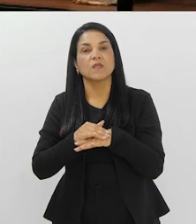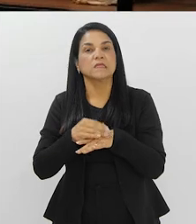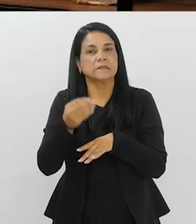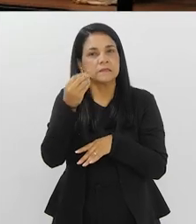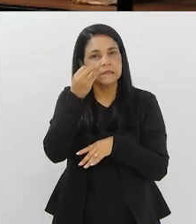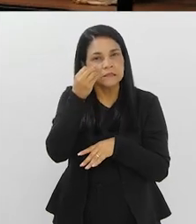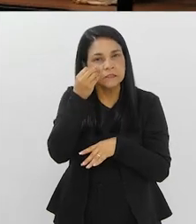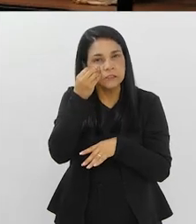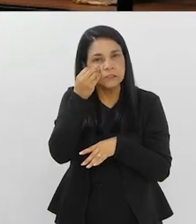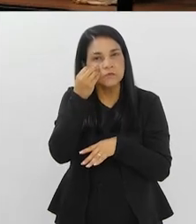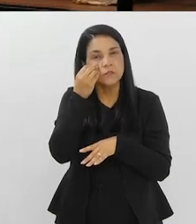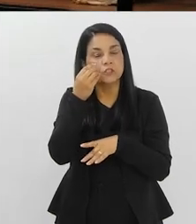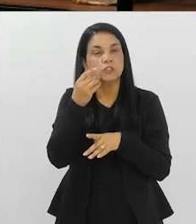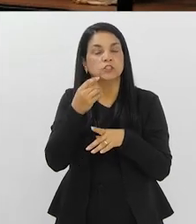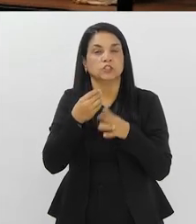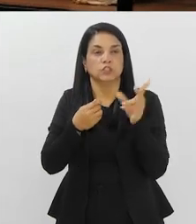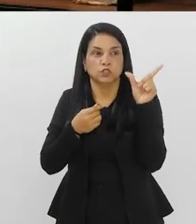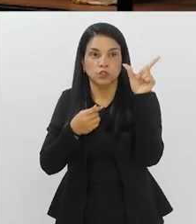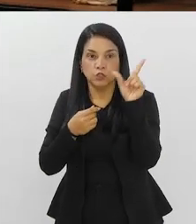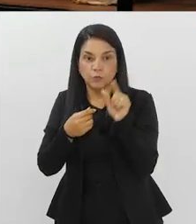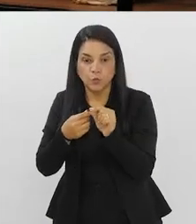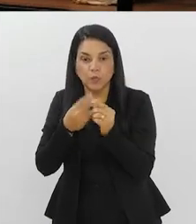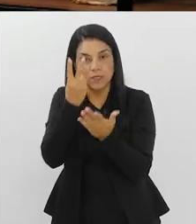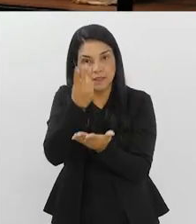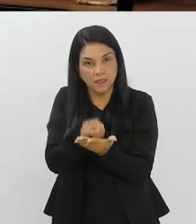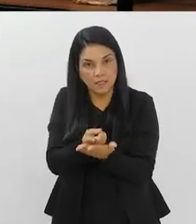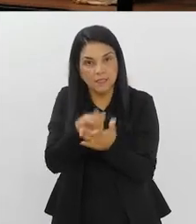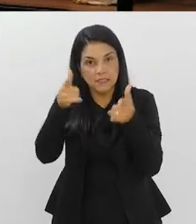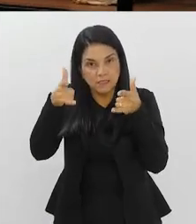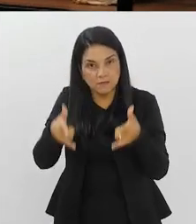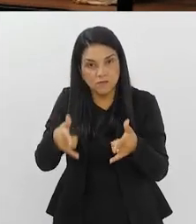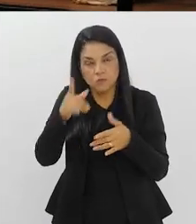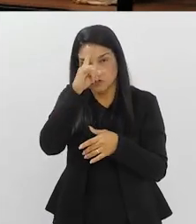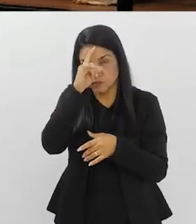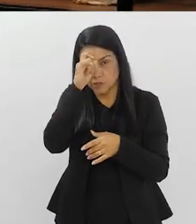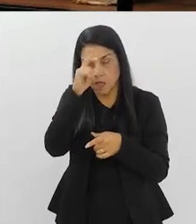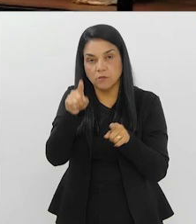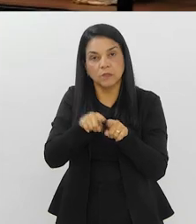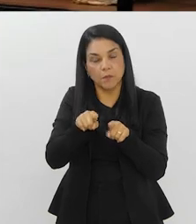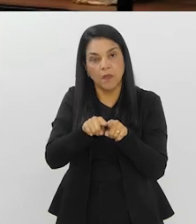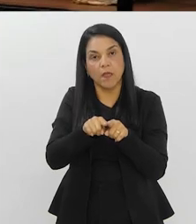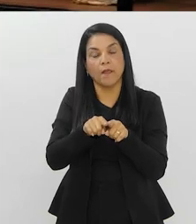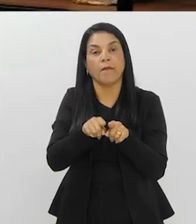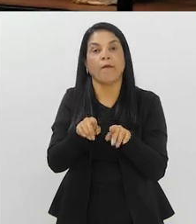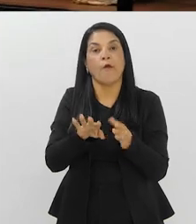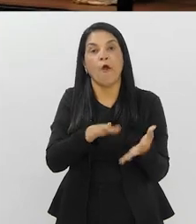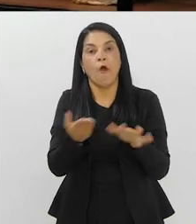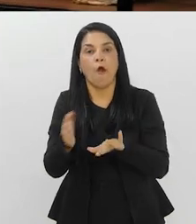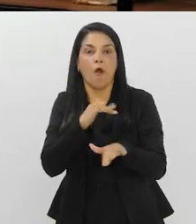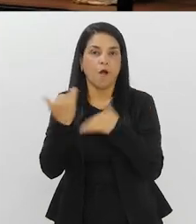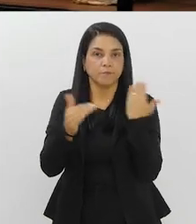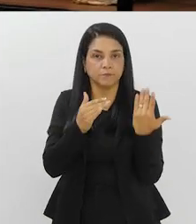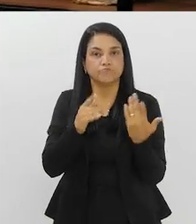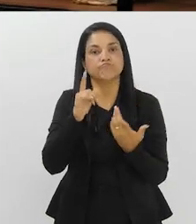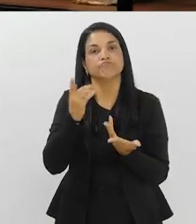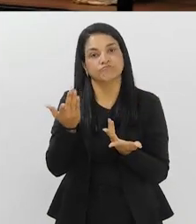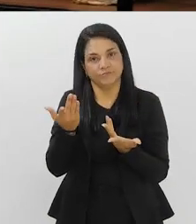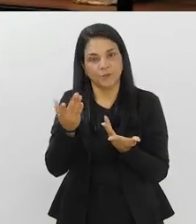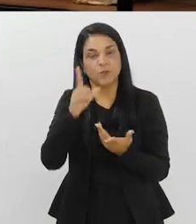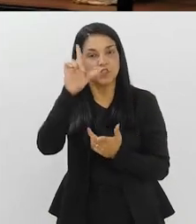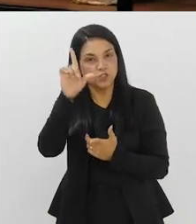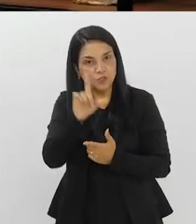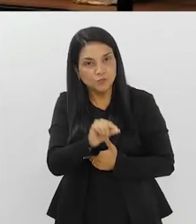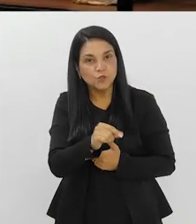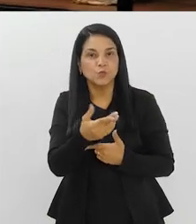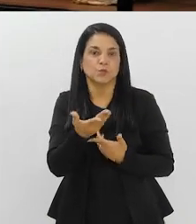né? Então, tentativa de você diminuir as internações, as complicações, inclusive complicações como o óbito, né? Principalmente